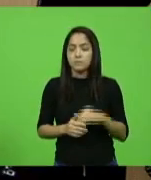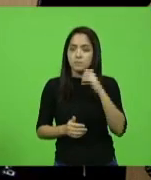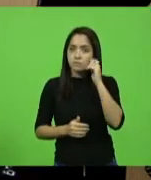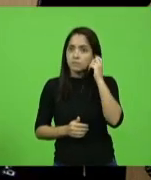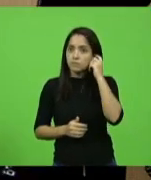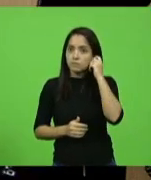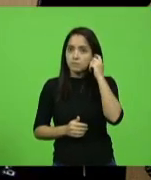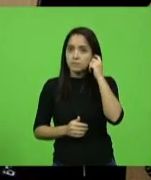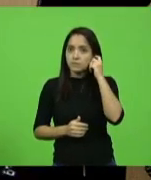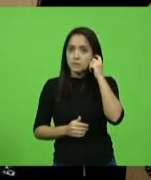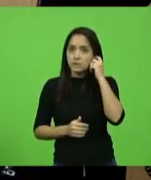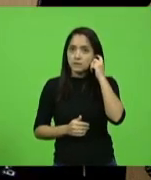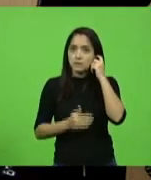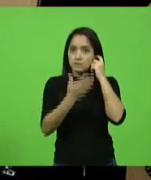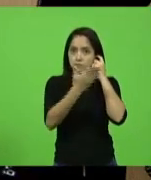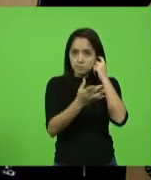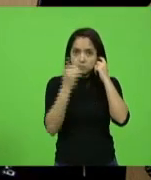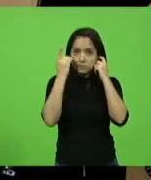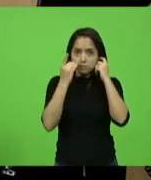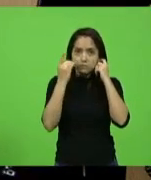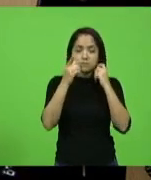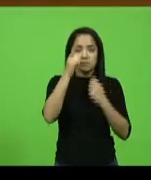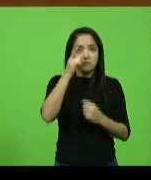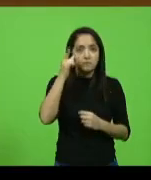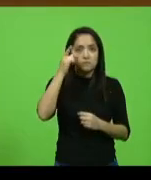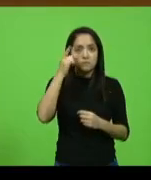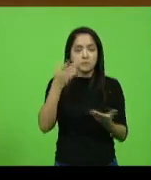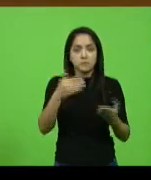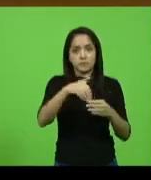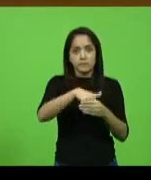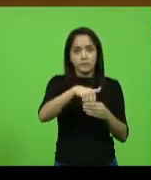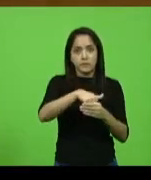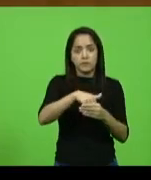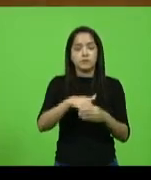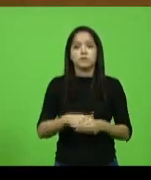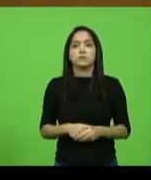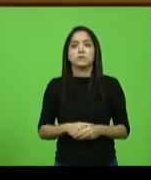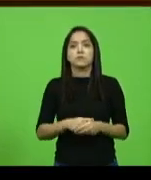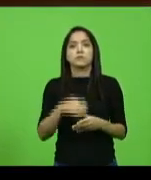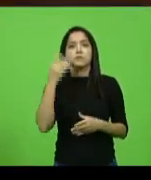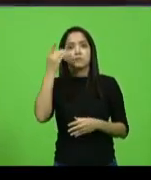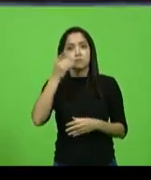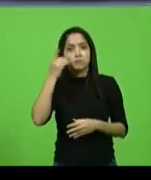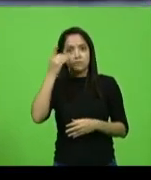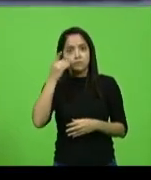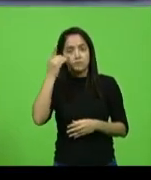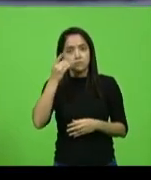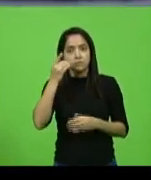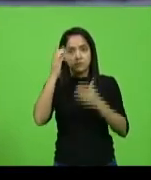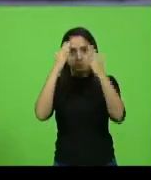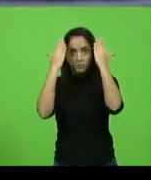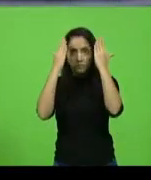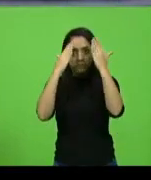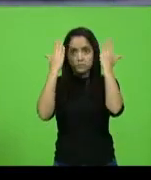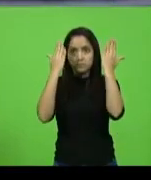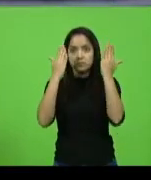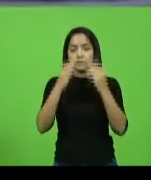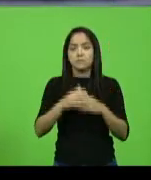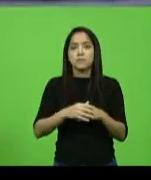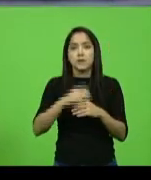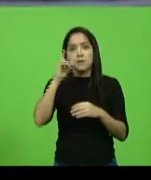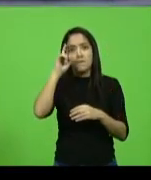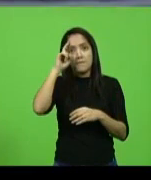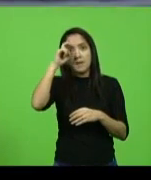No senhor, deputado Laércio Schuster, deputado José Milton, deputado Marcos Vieira,